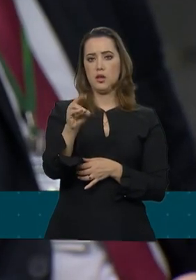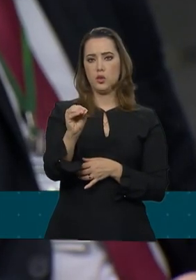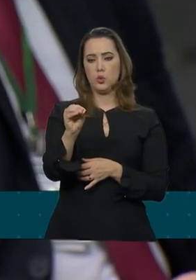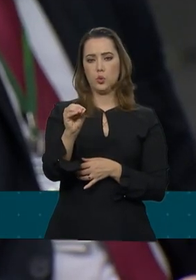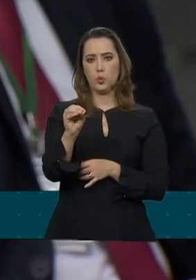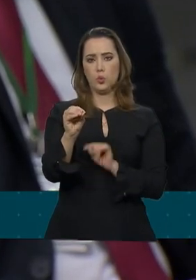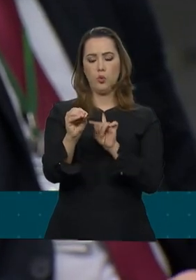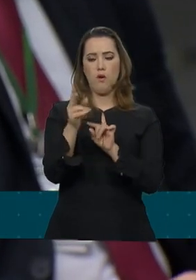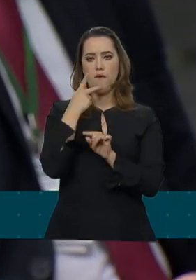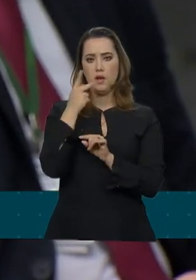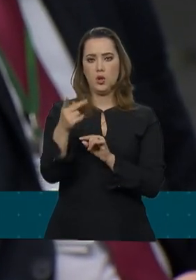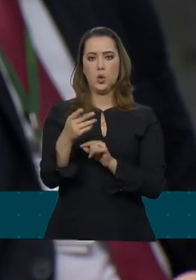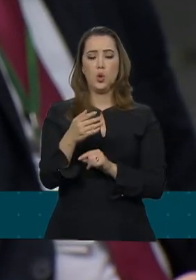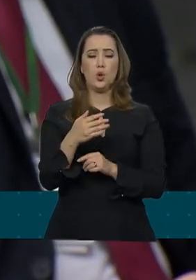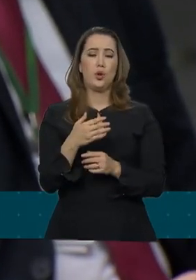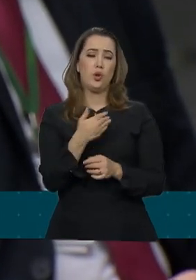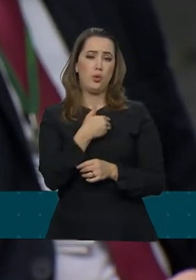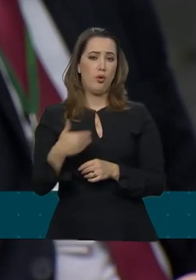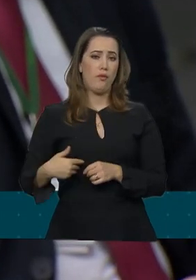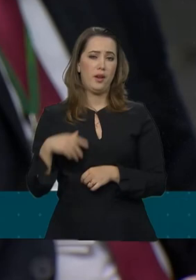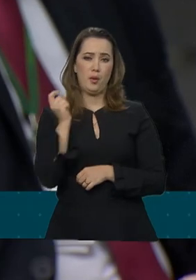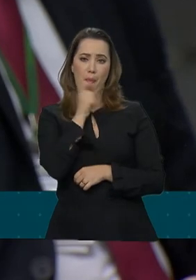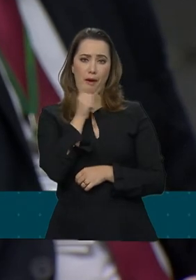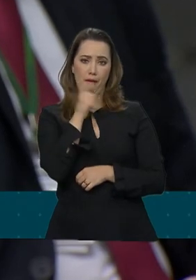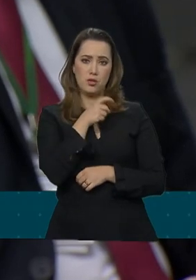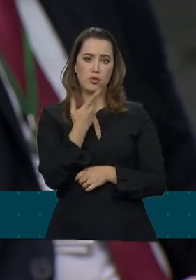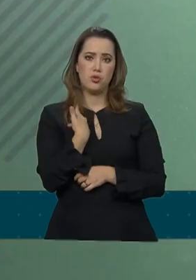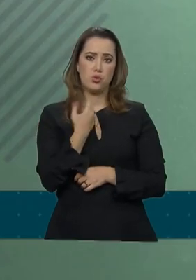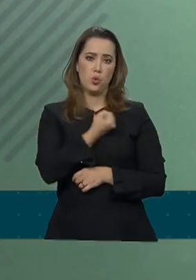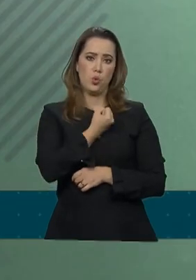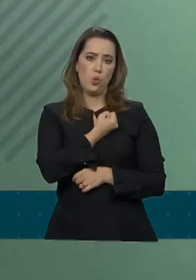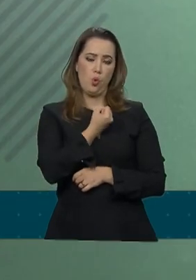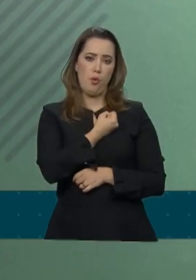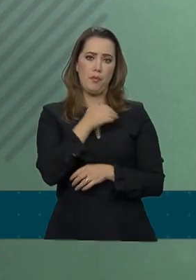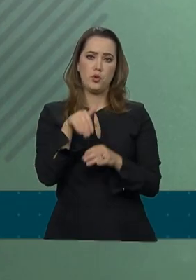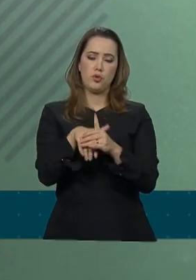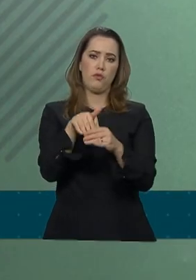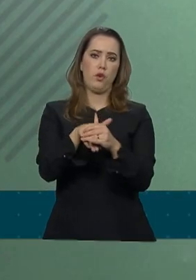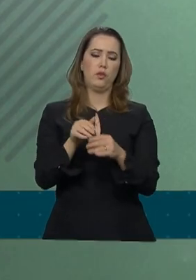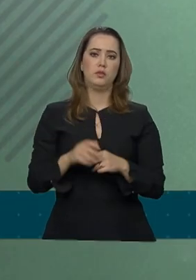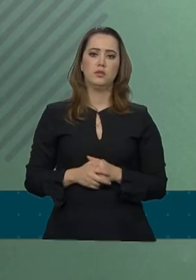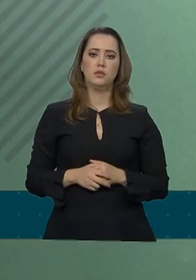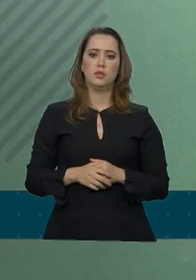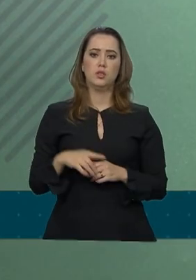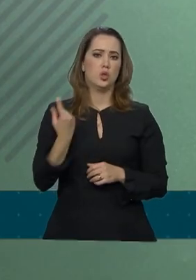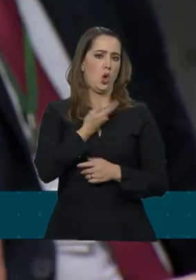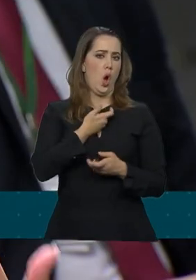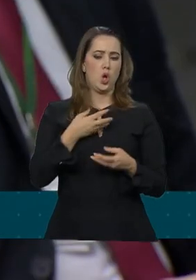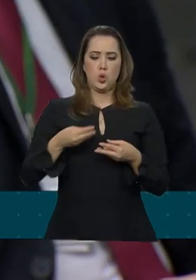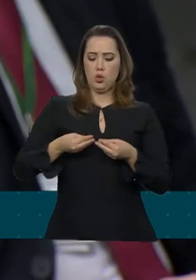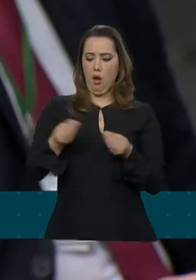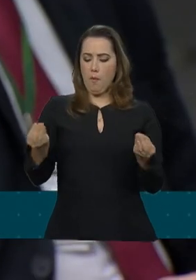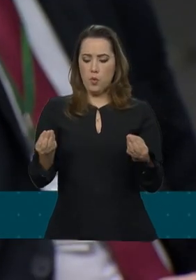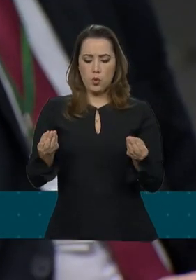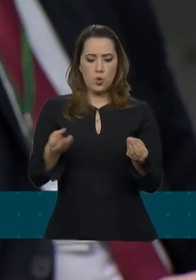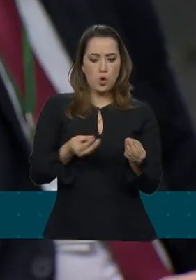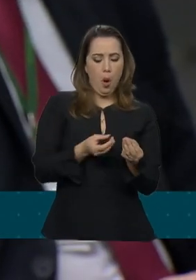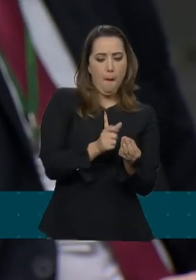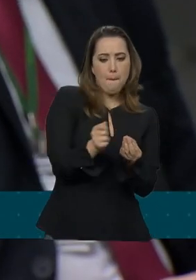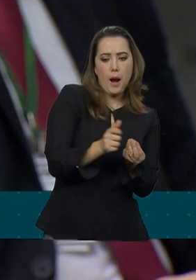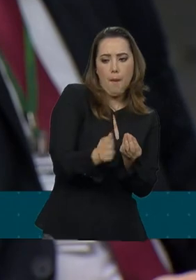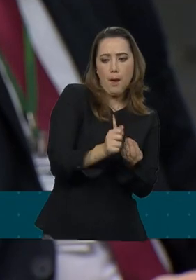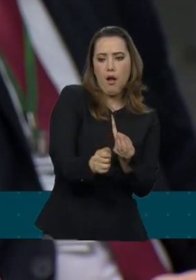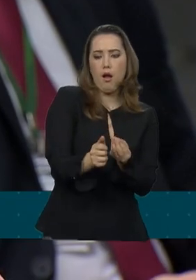que o governo blefa na contagem de votos para a Previdência. Nós não estamos jogando pôquer. Eu queria saber se o